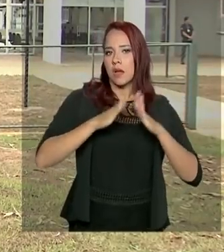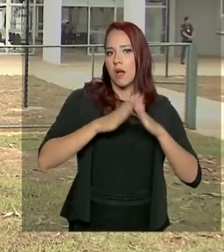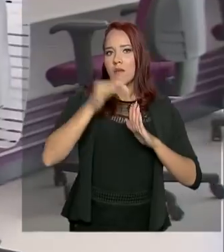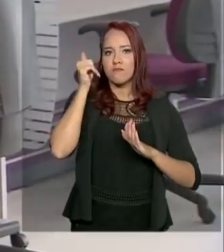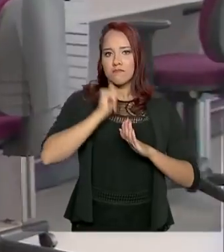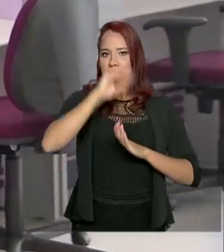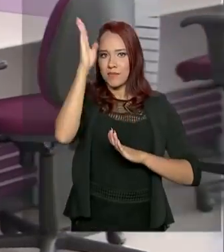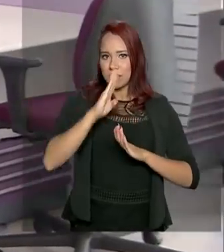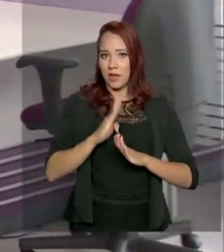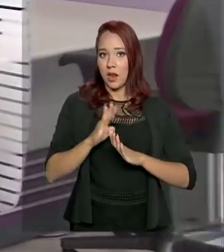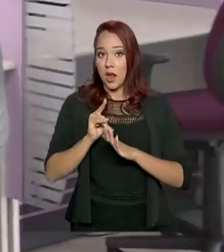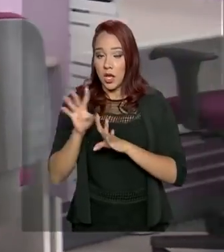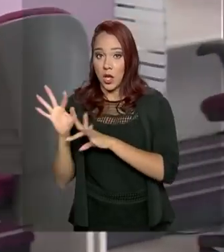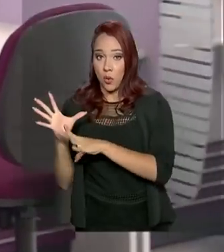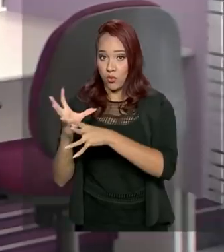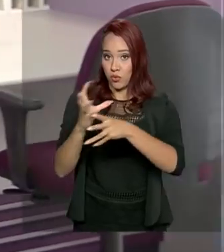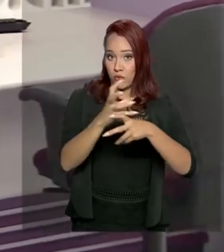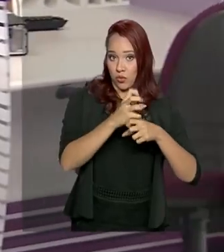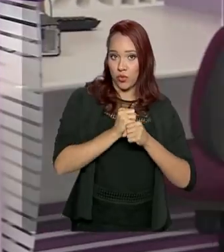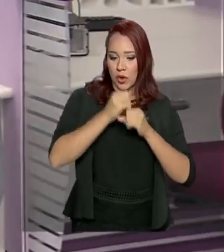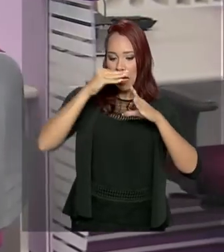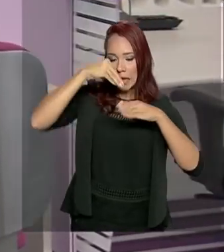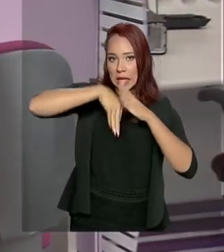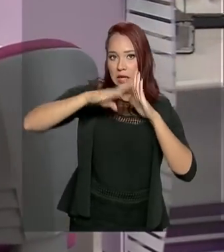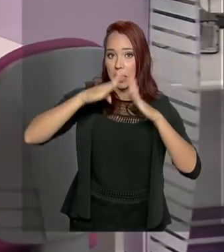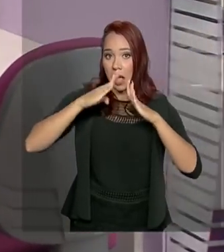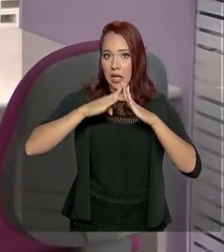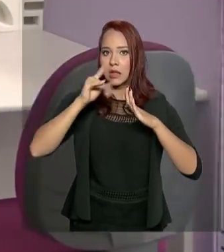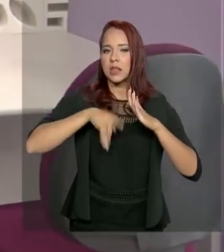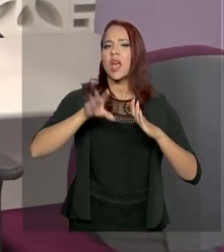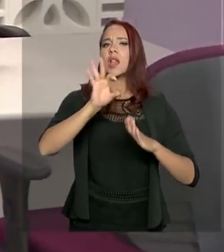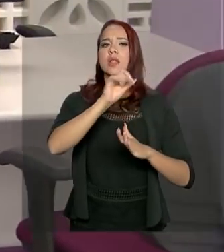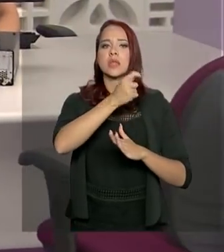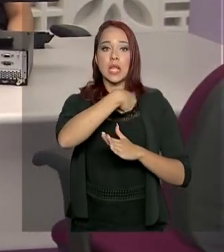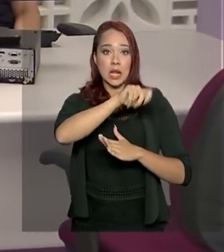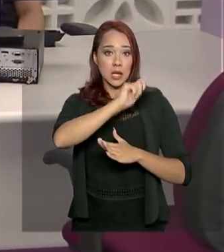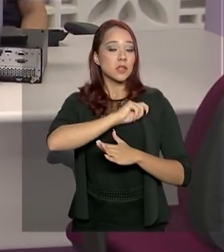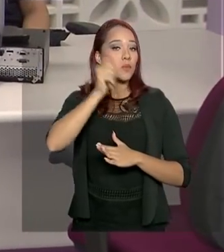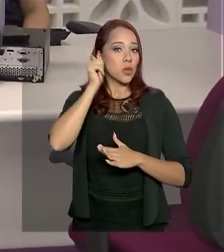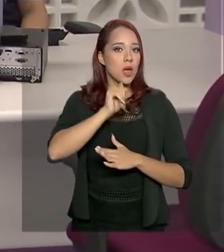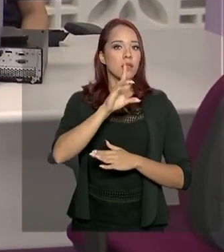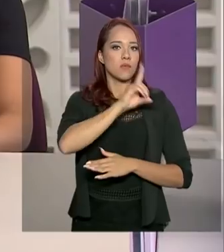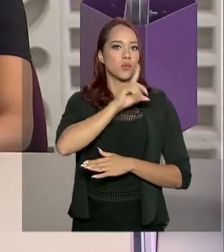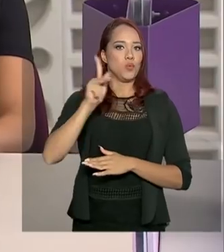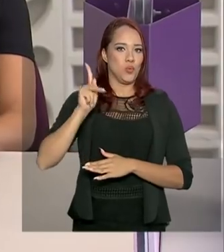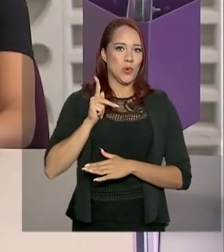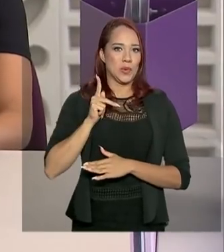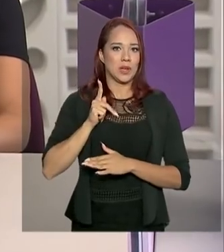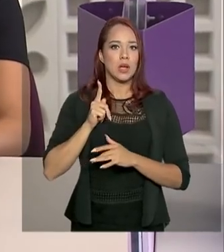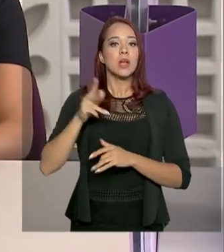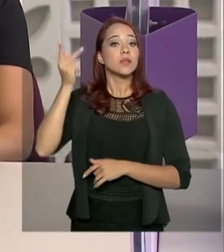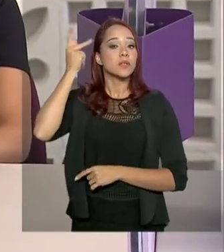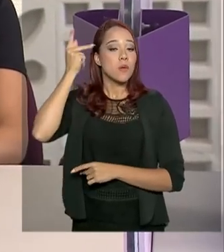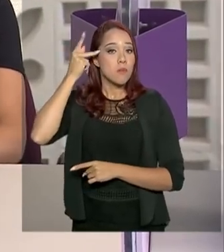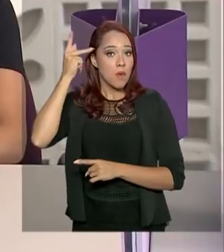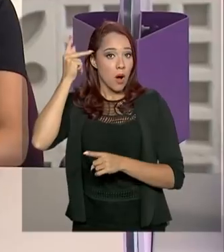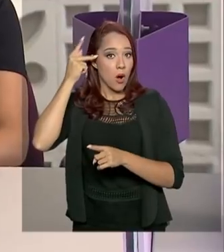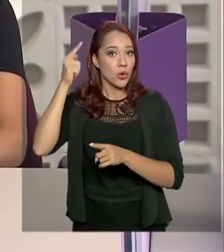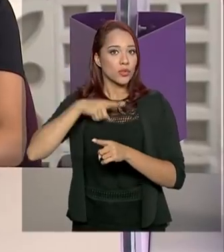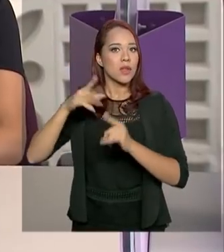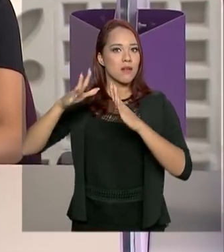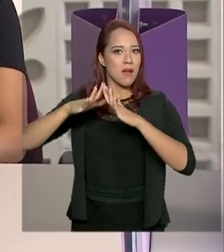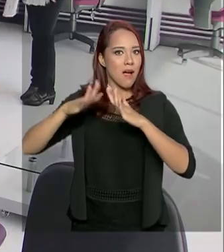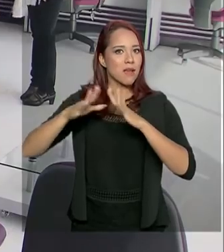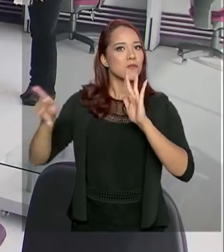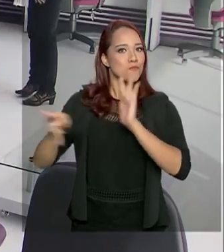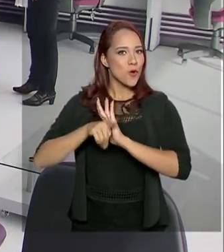Brasileira, que reúne num só local serviços como Delegacia da Mulher e Defessoria Pública. São Paulo ganhou uma casa